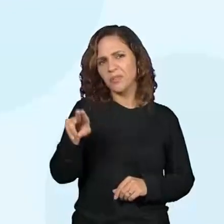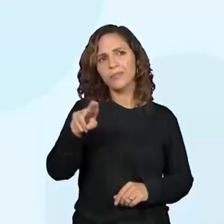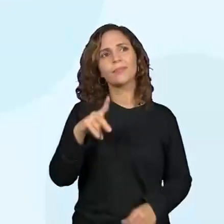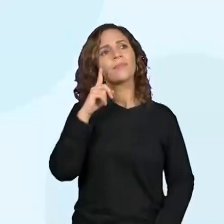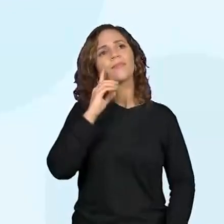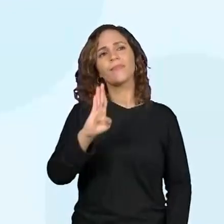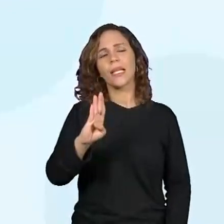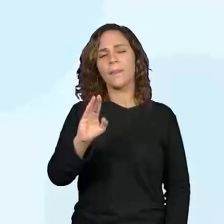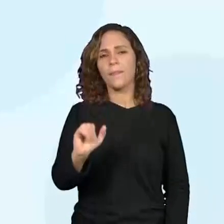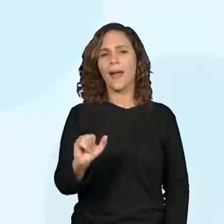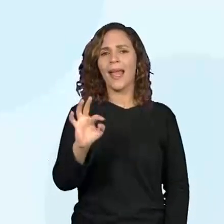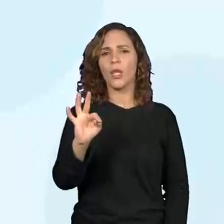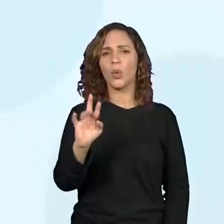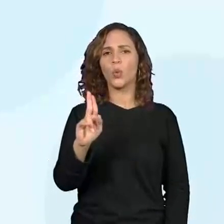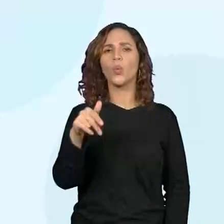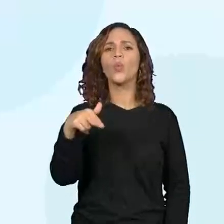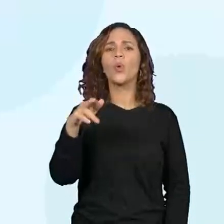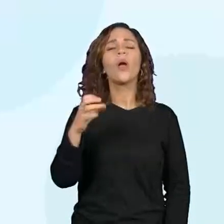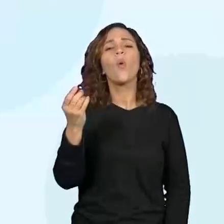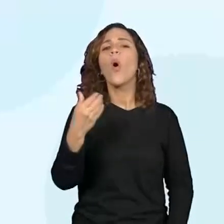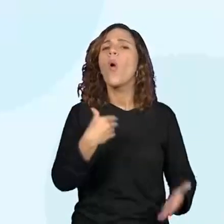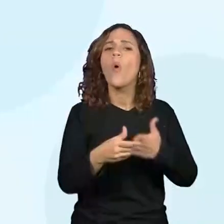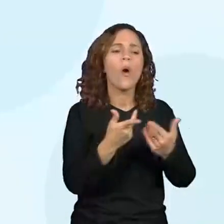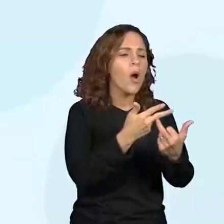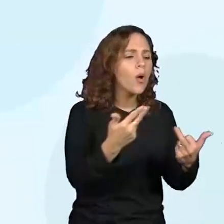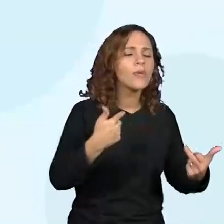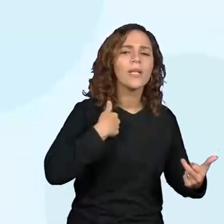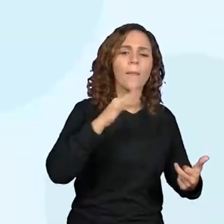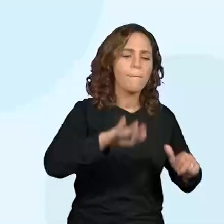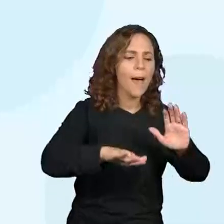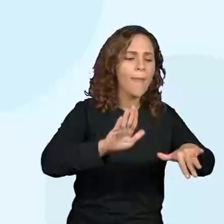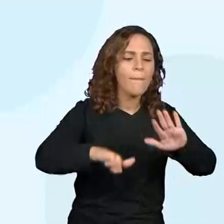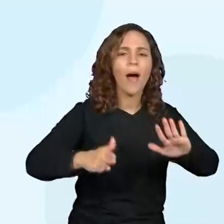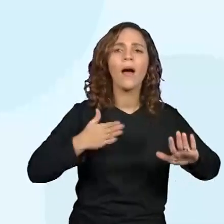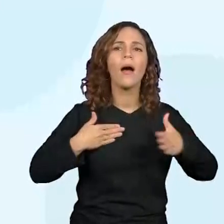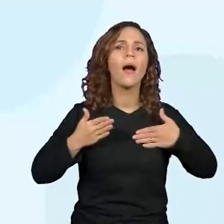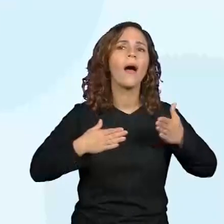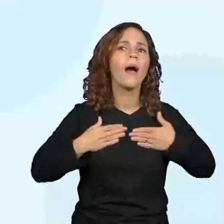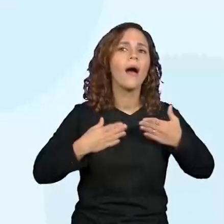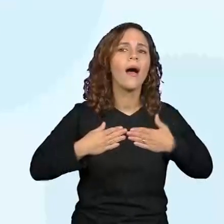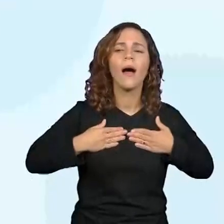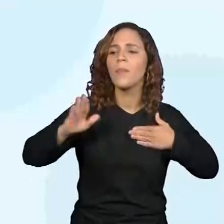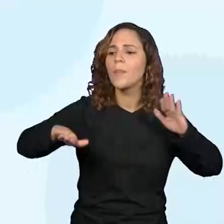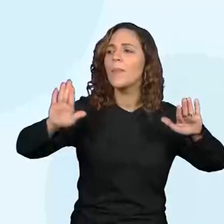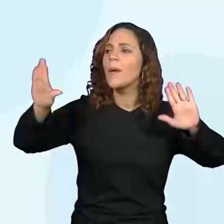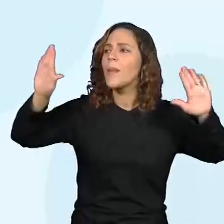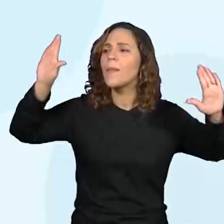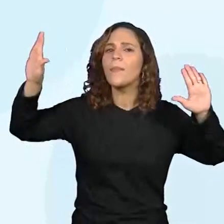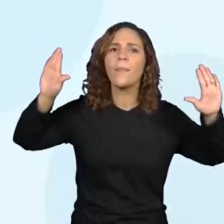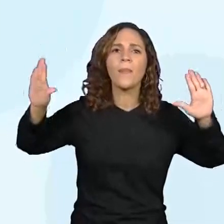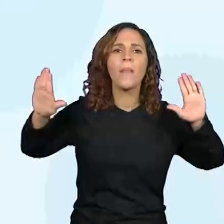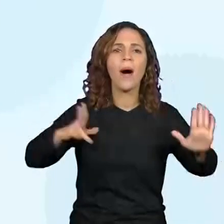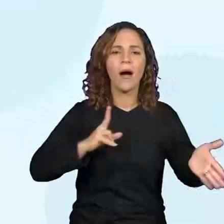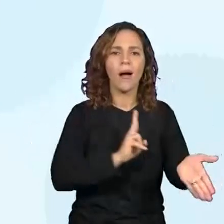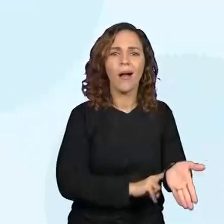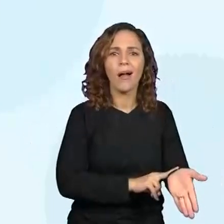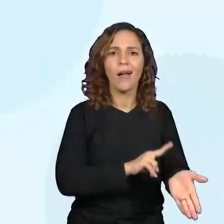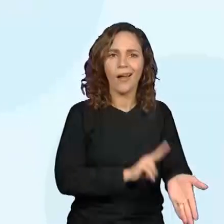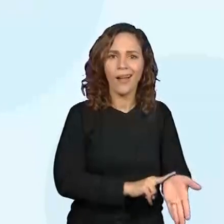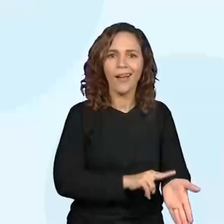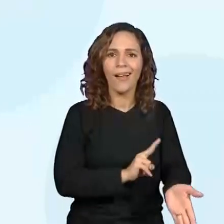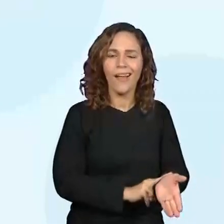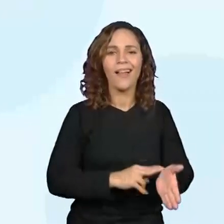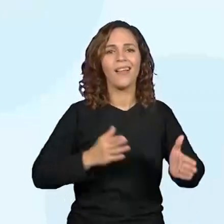Batuque. Bater em algo, produzir o som e marcando ritmo. Batuque.